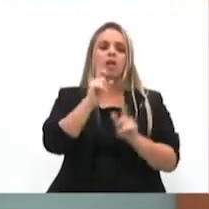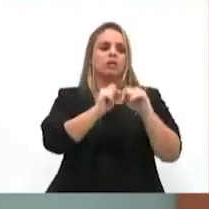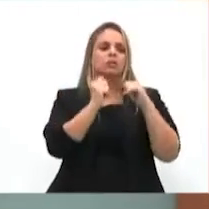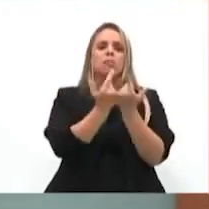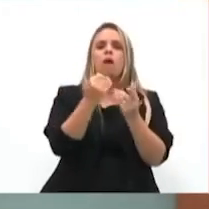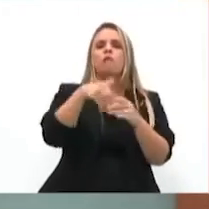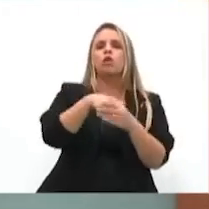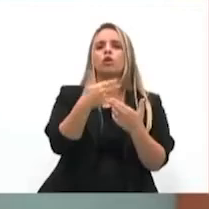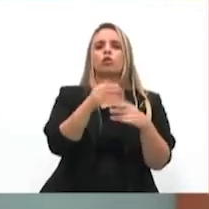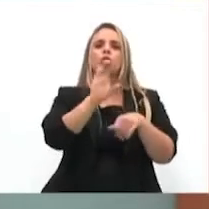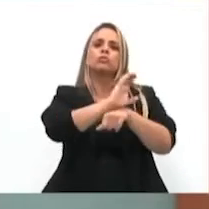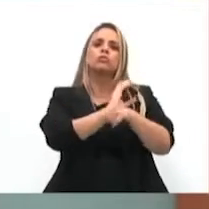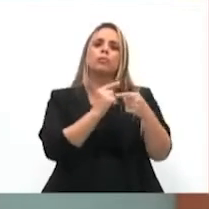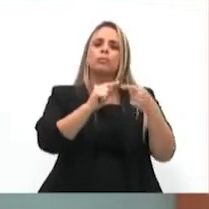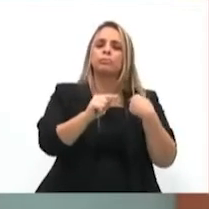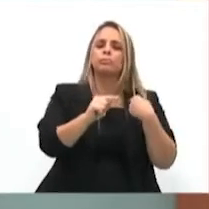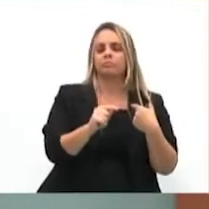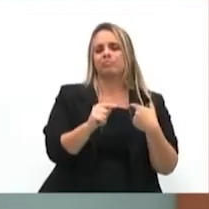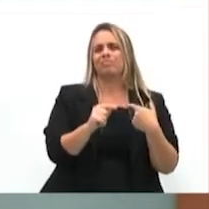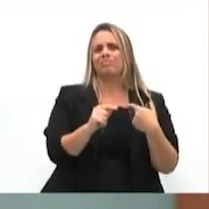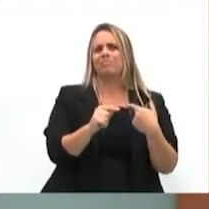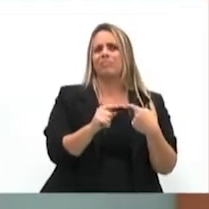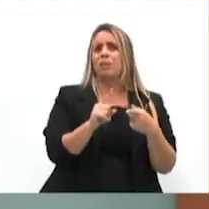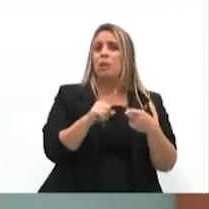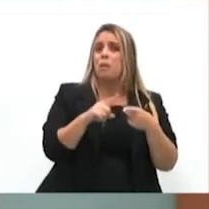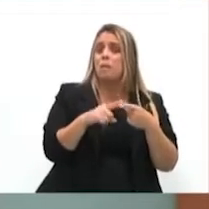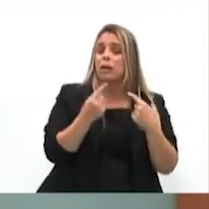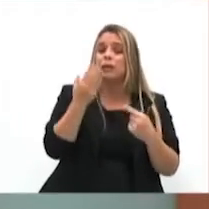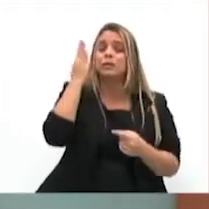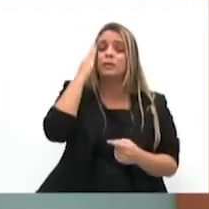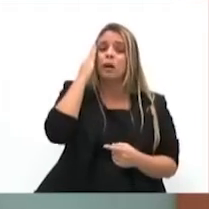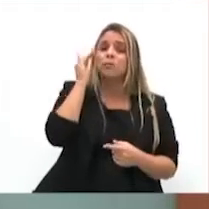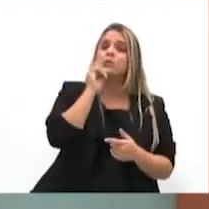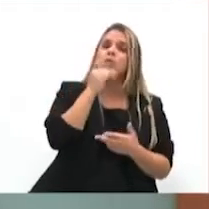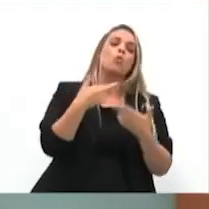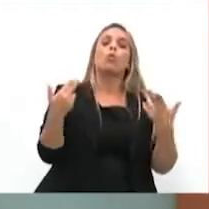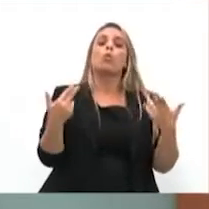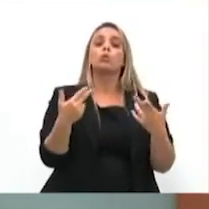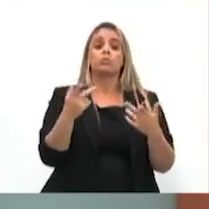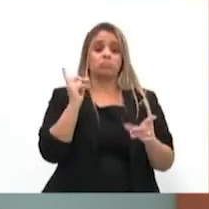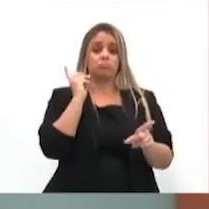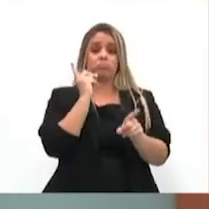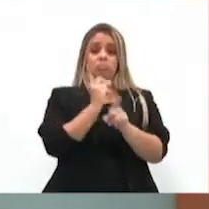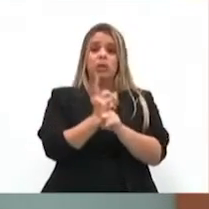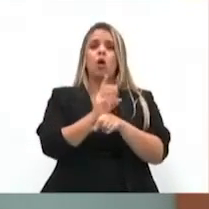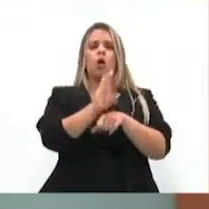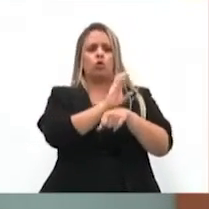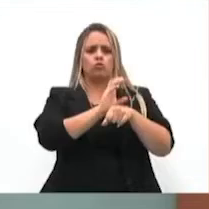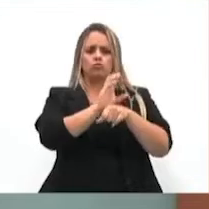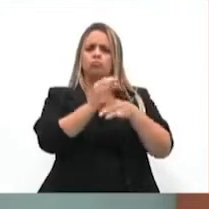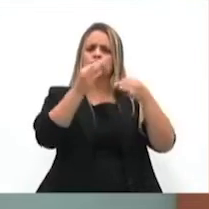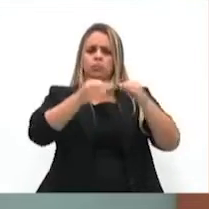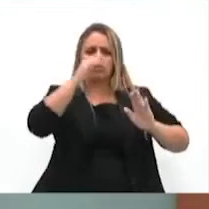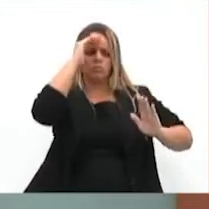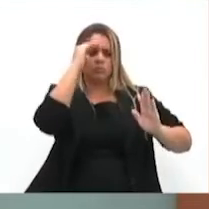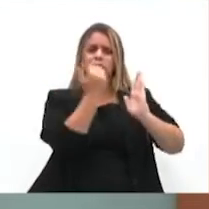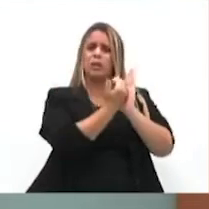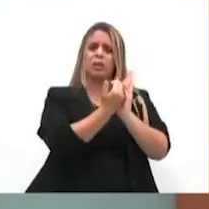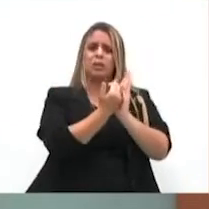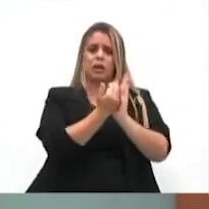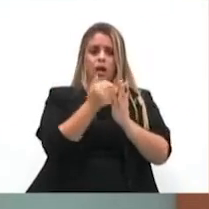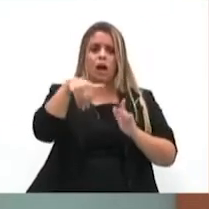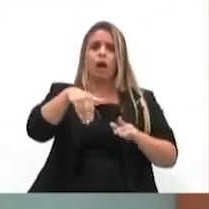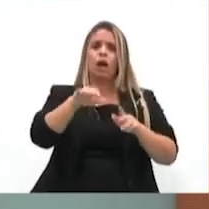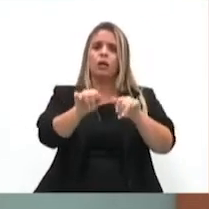que é inconstitucional. Mas quando, infelizmente, algo que é flagrantemente inconstitucional é aprovado aqui no Parlamento, ele